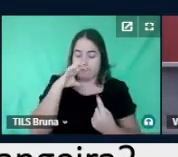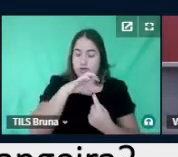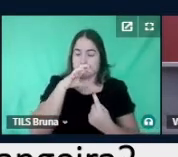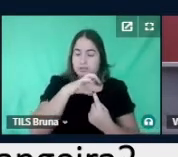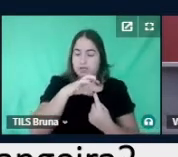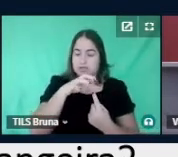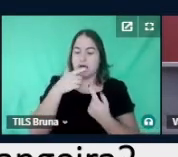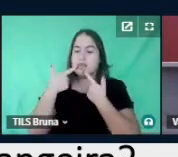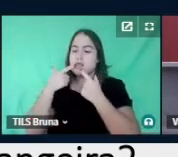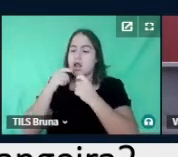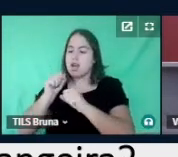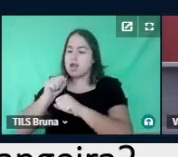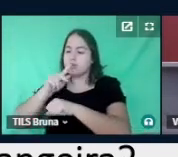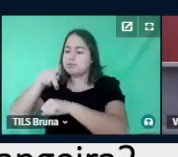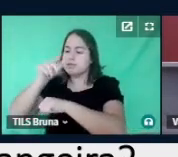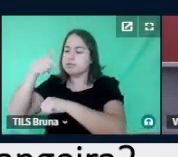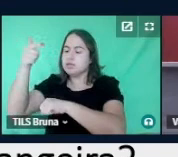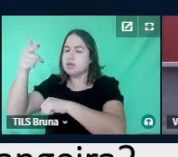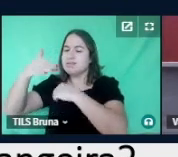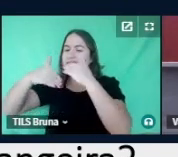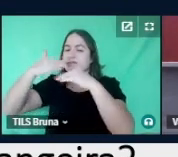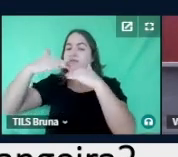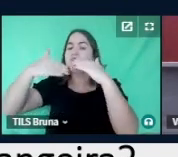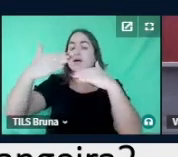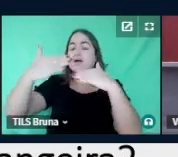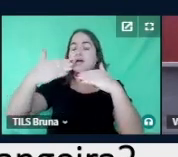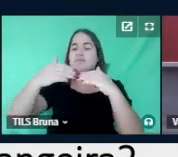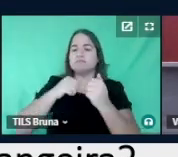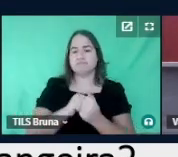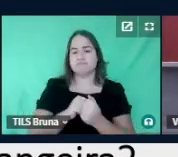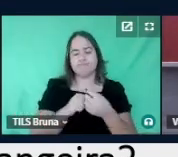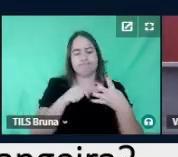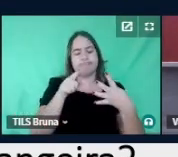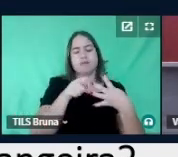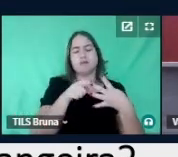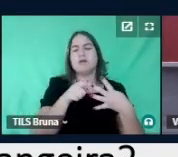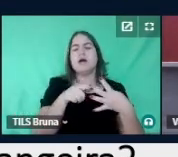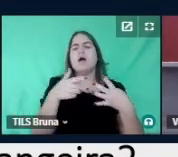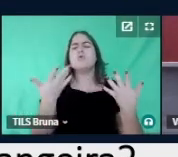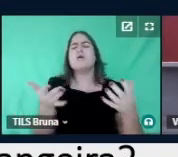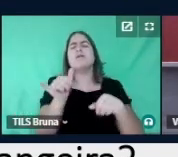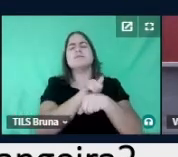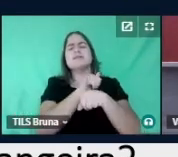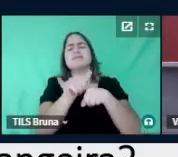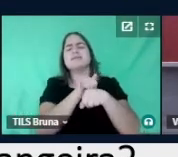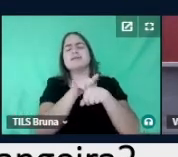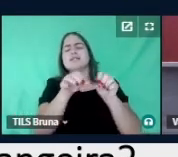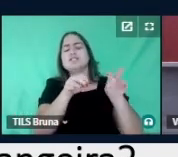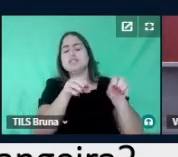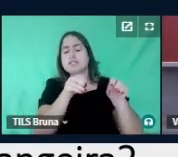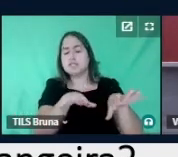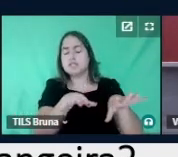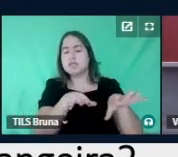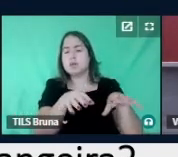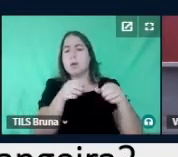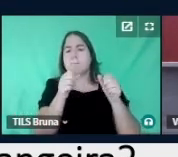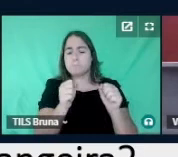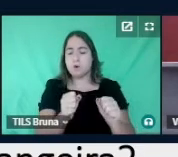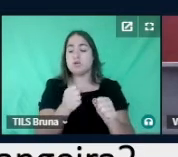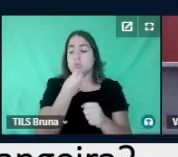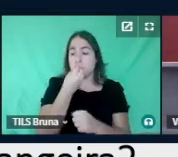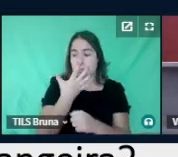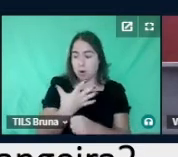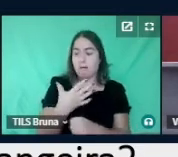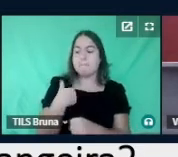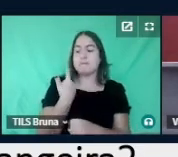estrangeira da aprendiz participante de pesquisa? Quais estratégias de ensino de língua estrangeira podem ser benéficas para o desenvolvimento